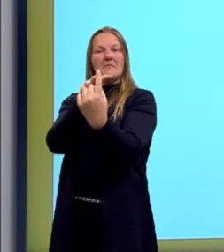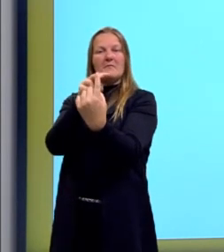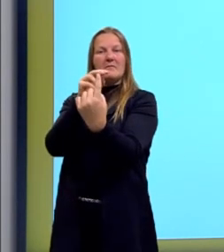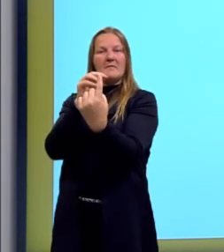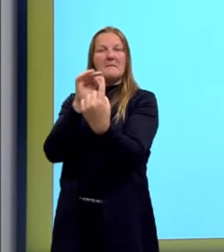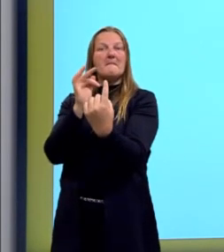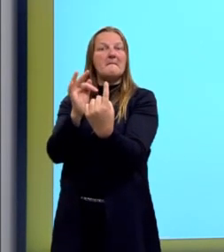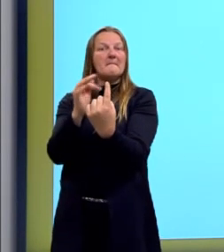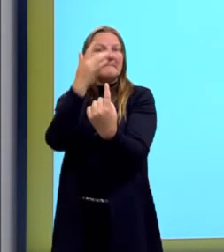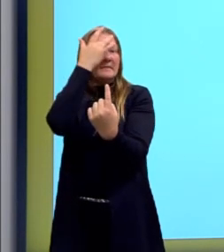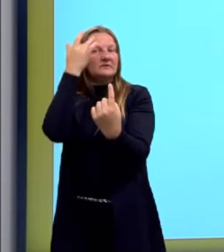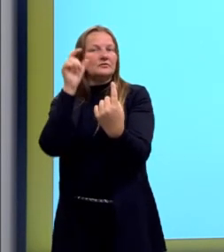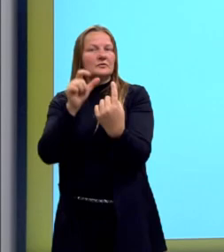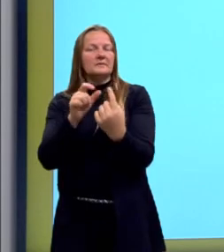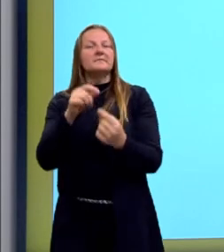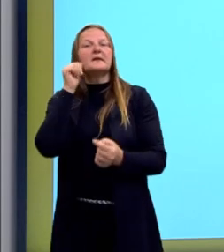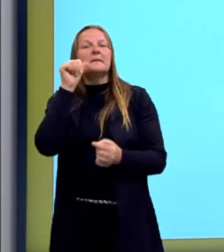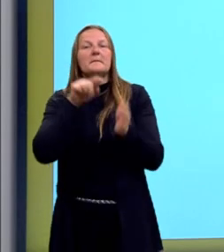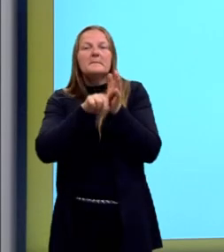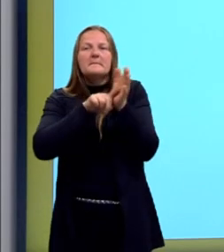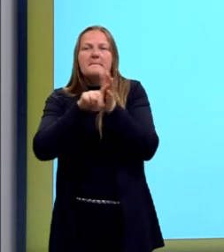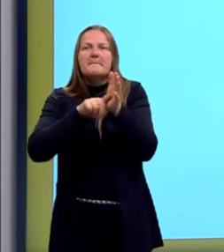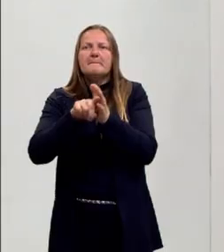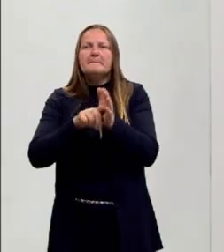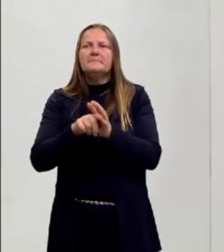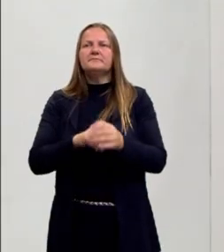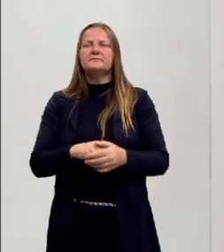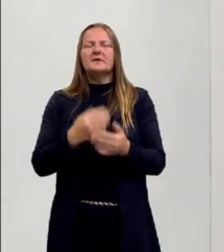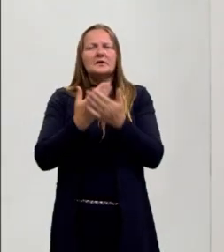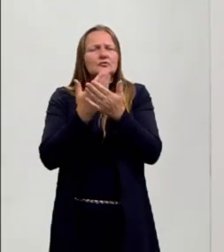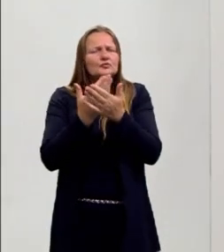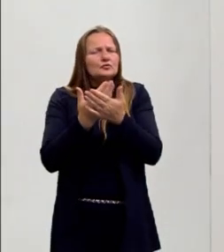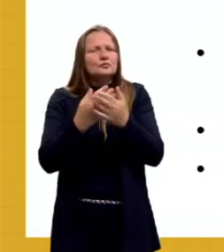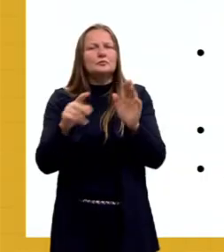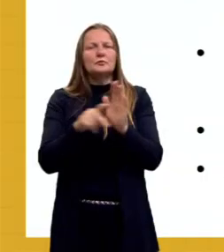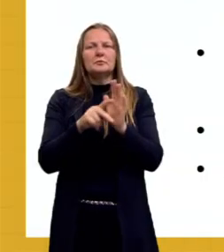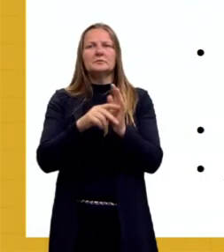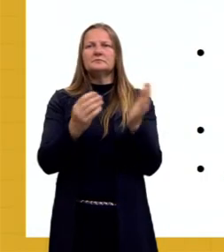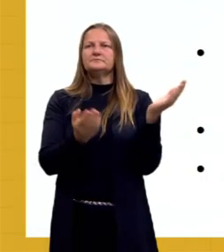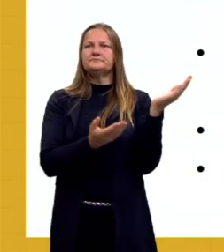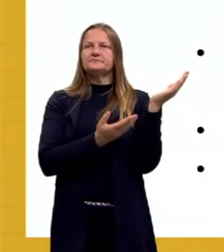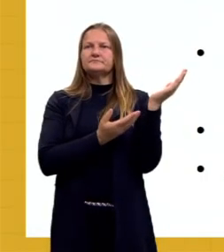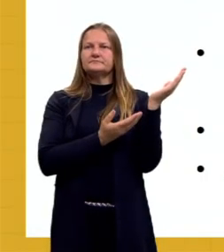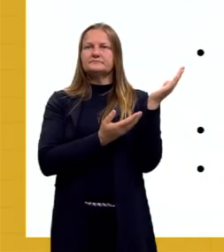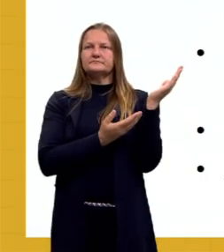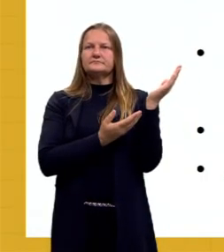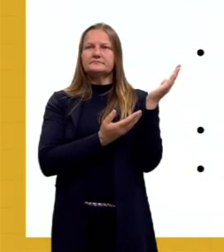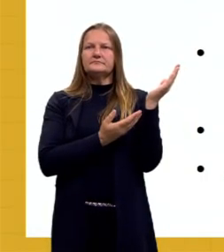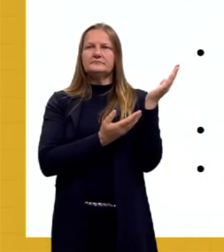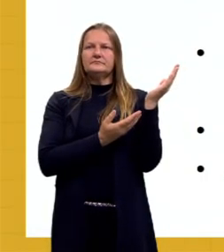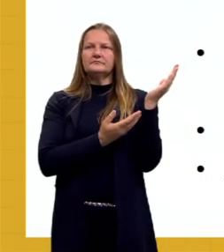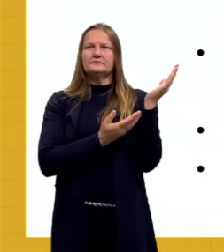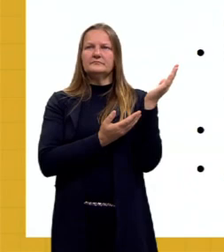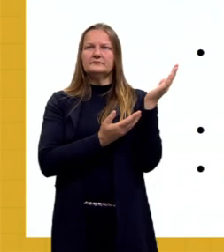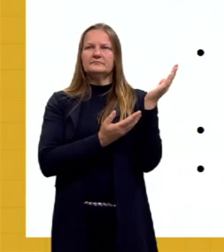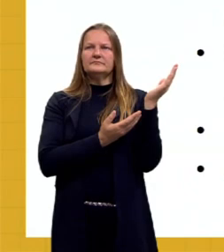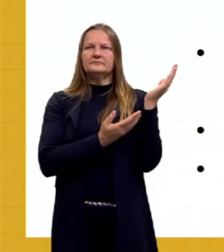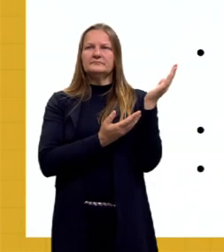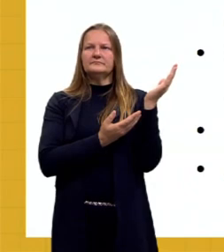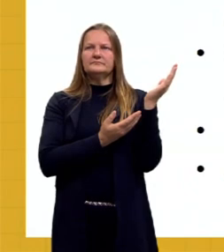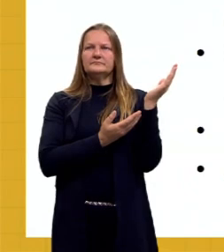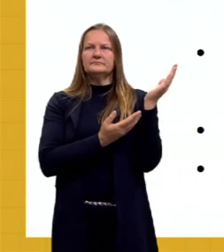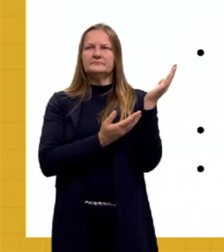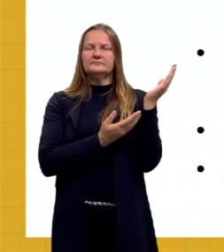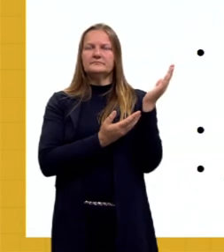E aqui está uma pesquisadora sobre essa questão dos estudos de gênero, que é a Joan Scott, que é ela que traz um pouco essa definição, que o